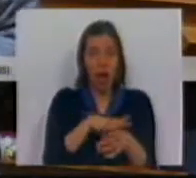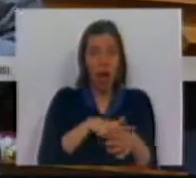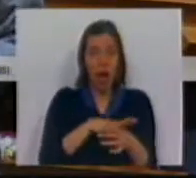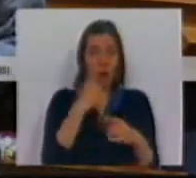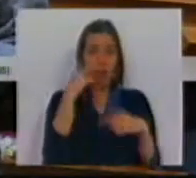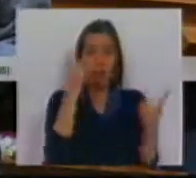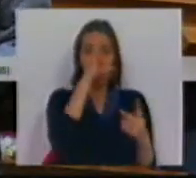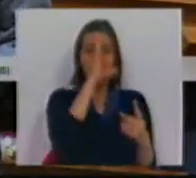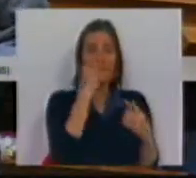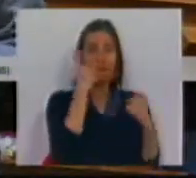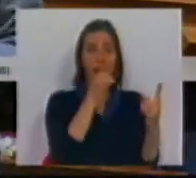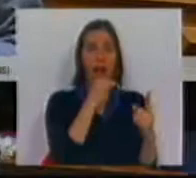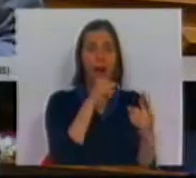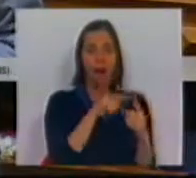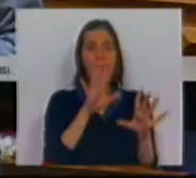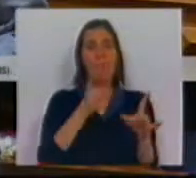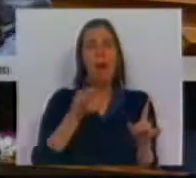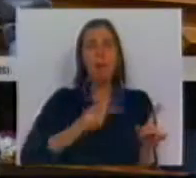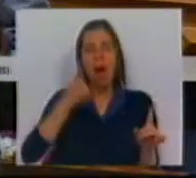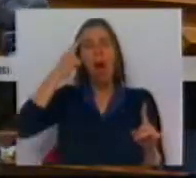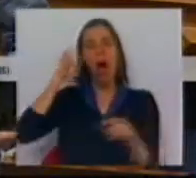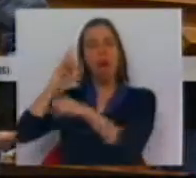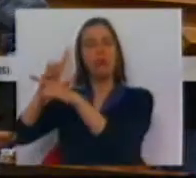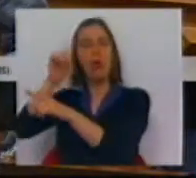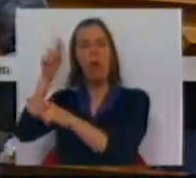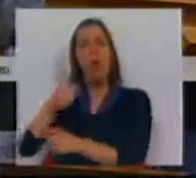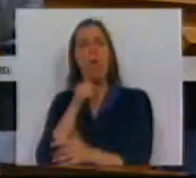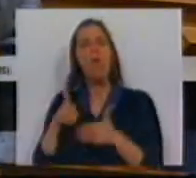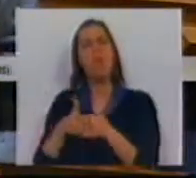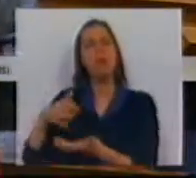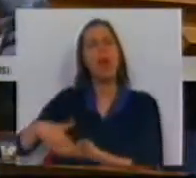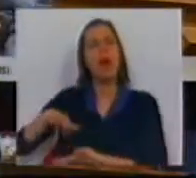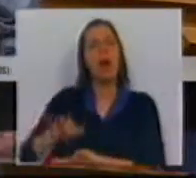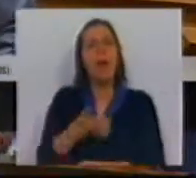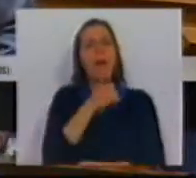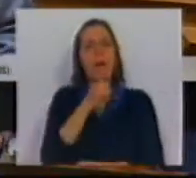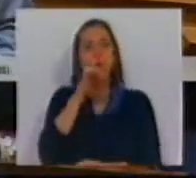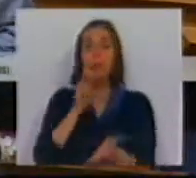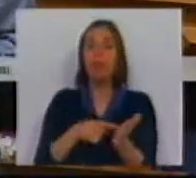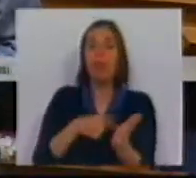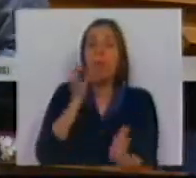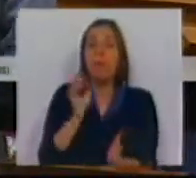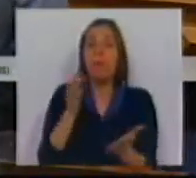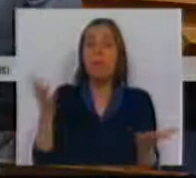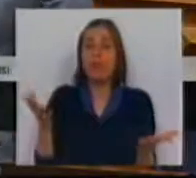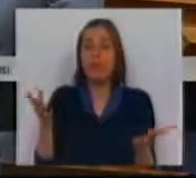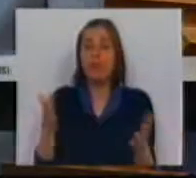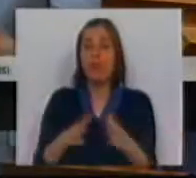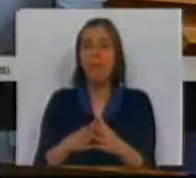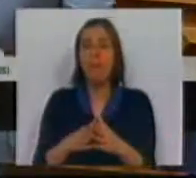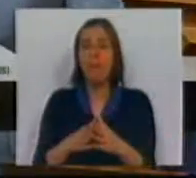hídrico, porque isso me remete para uma outra questão que tem a ver com o processo indemnizatório. Isto é, se for necessário fazer